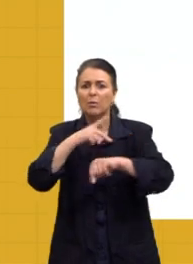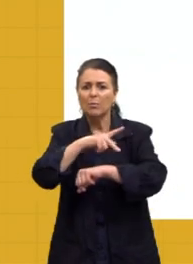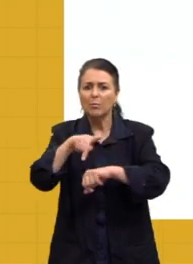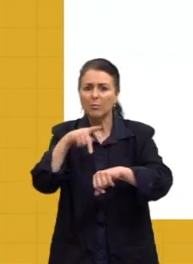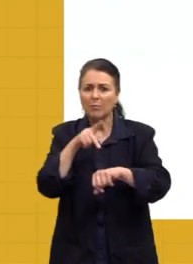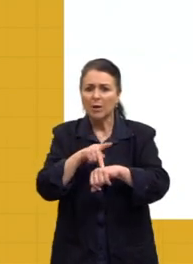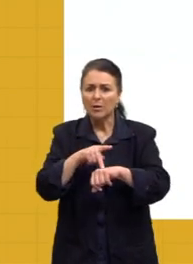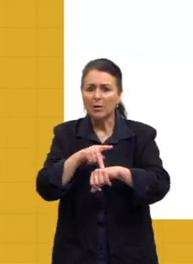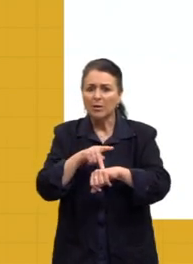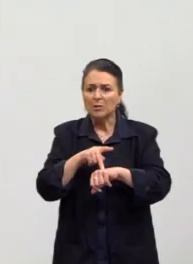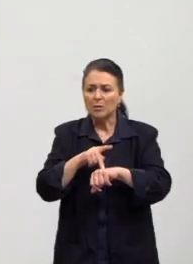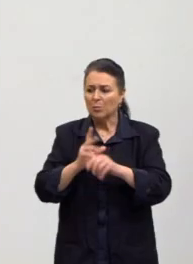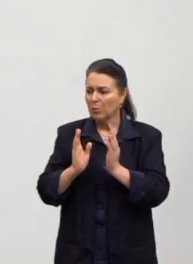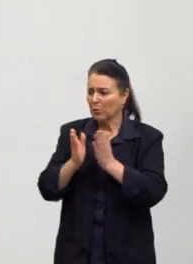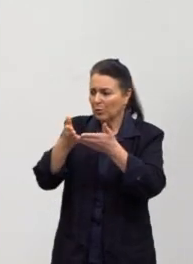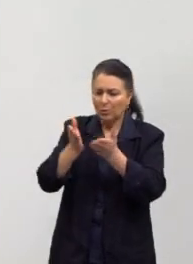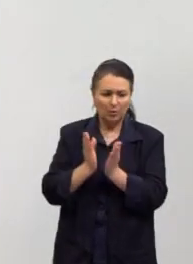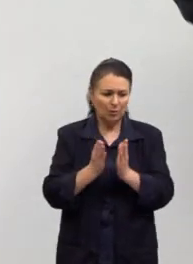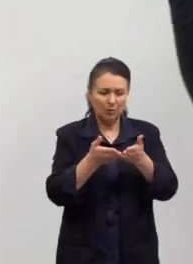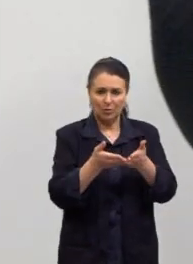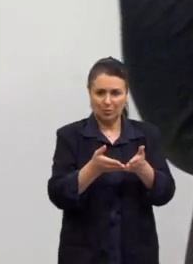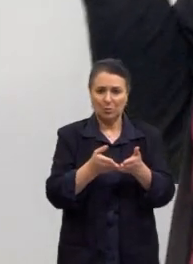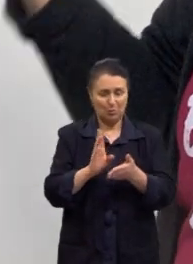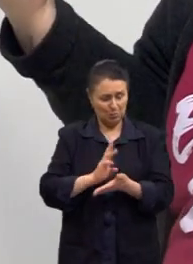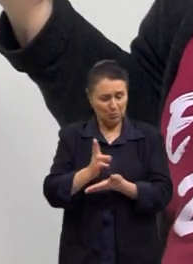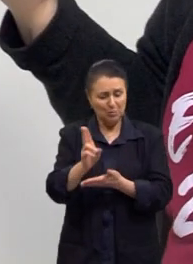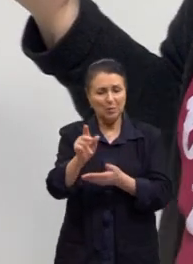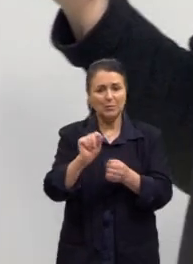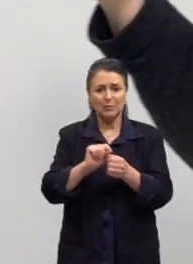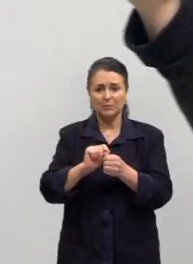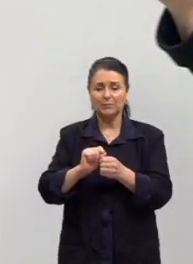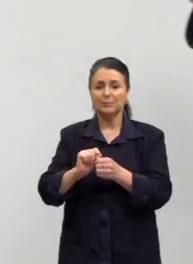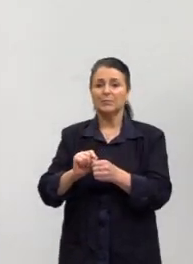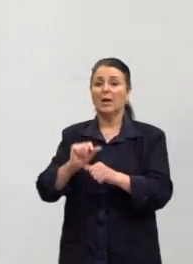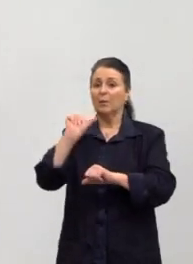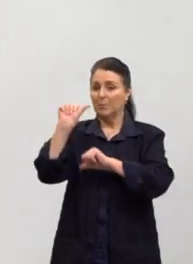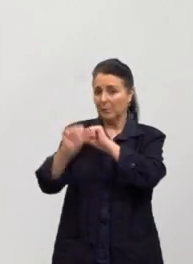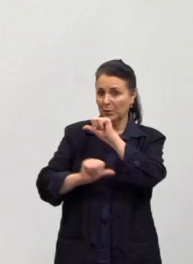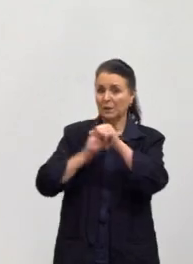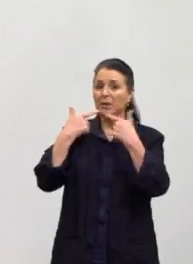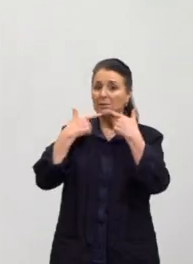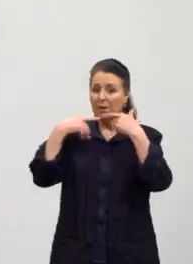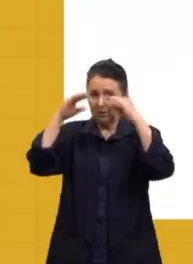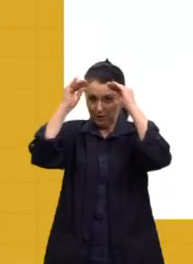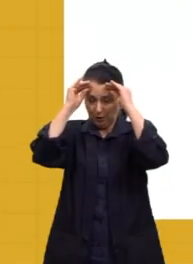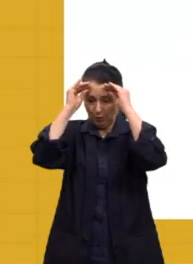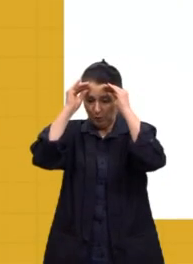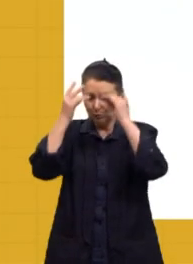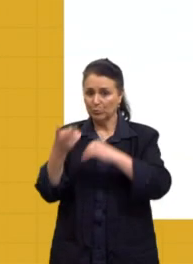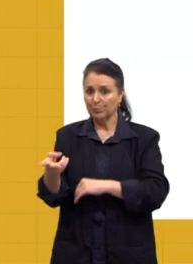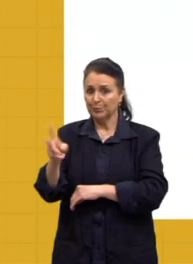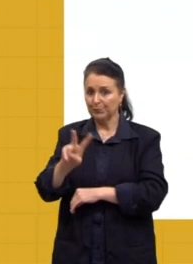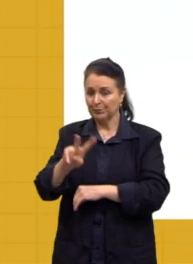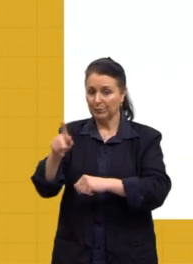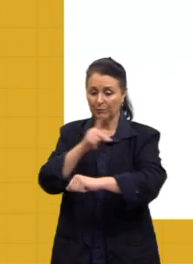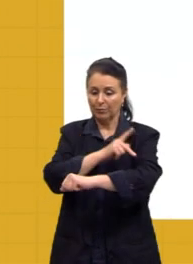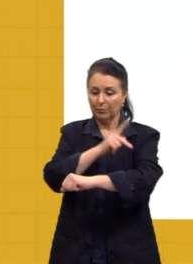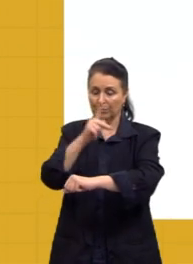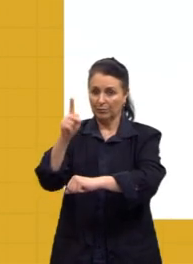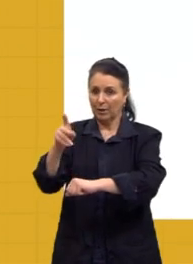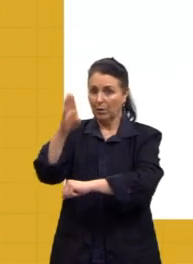determinados setores? Então, a gente continua fazendo isso. Renovação da linguagem, oposição ao parnasianismo e ao